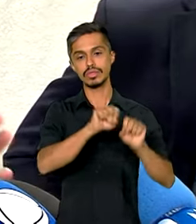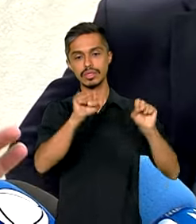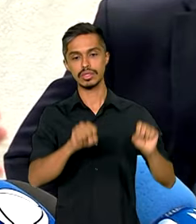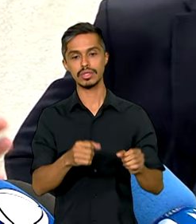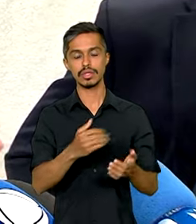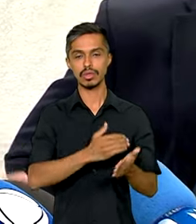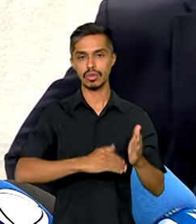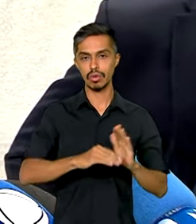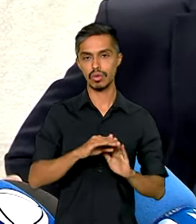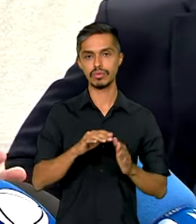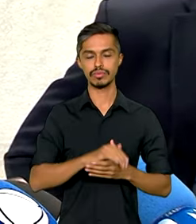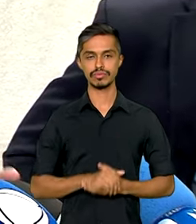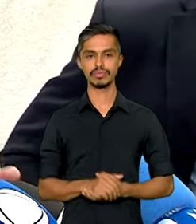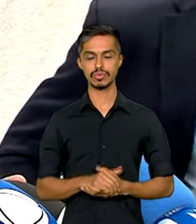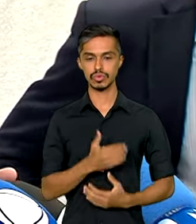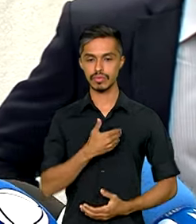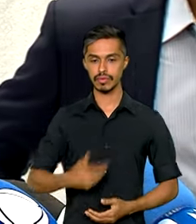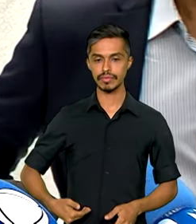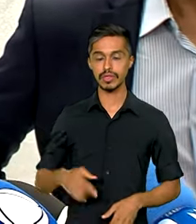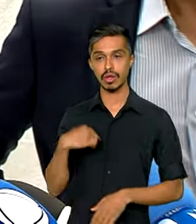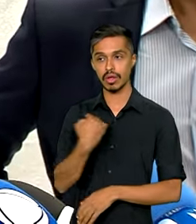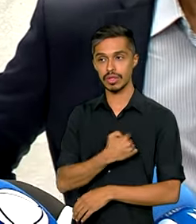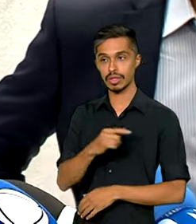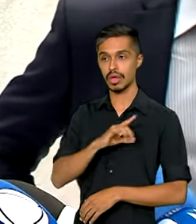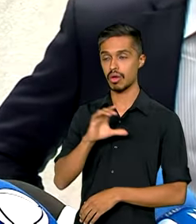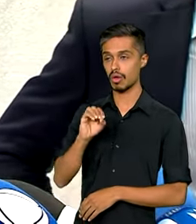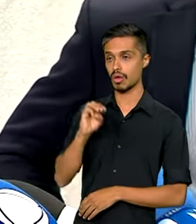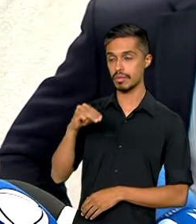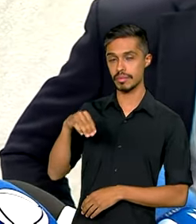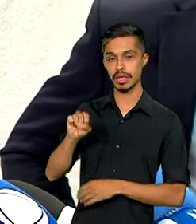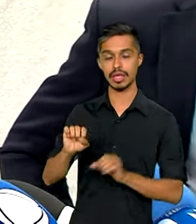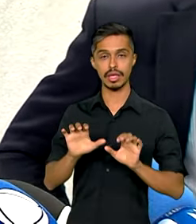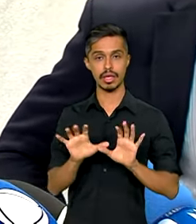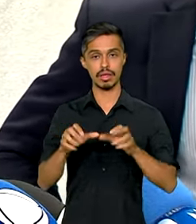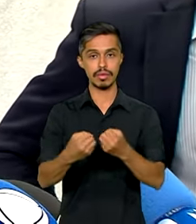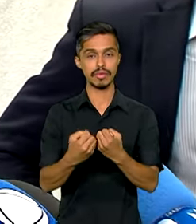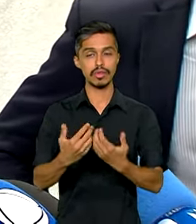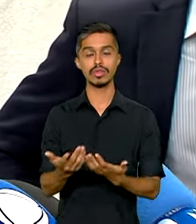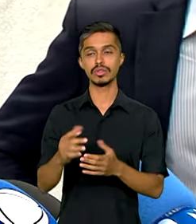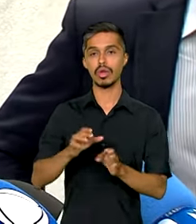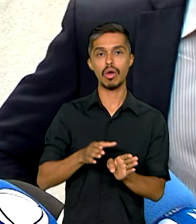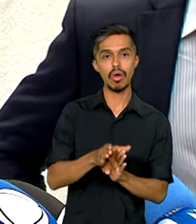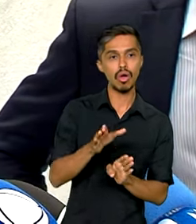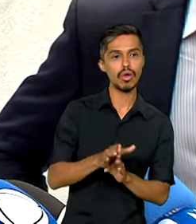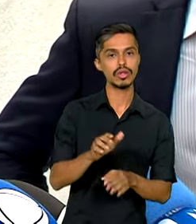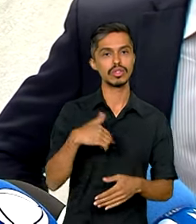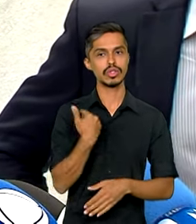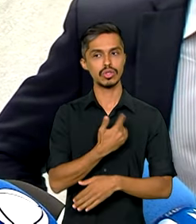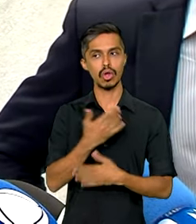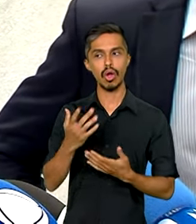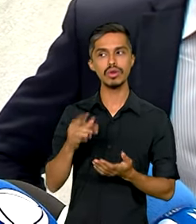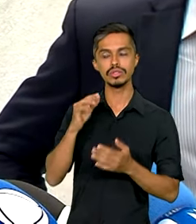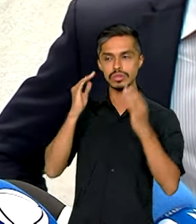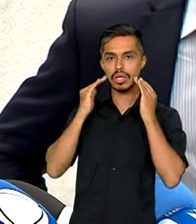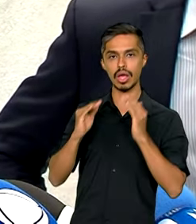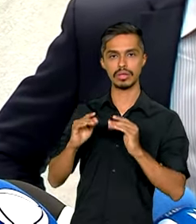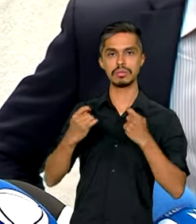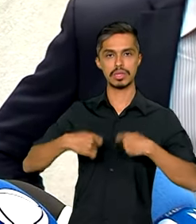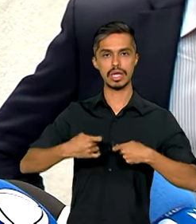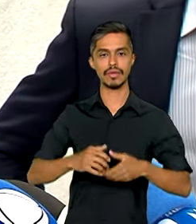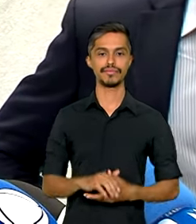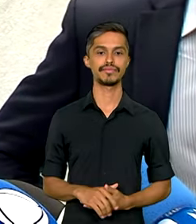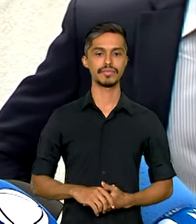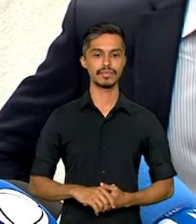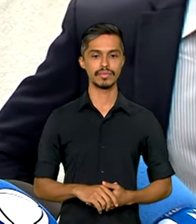Nós temos uma faixa etária da OMS, o Comitê Técnico orienta que a gente siga, não desrespeite o que a OMS está colocando. Isso